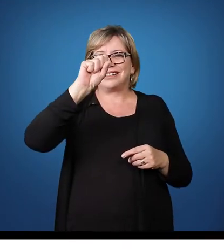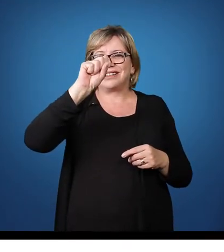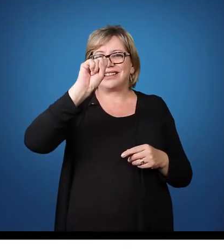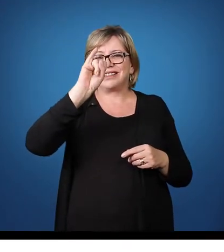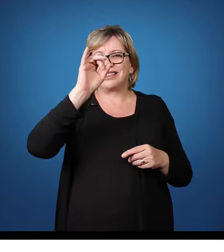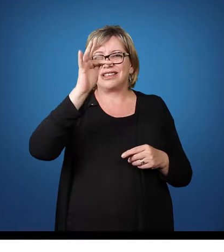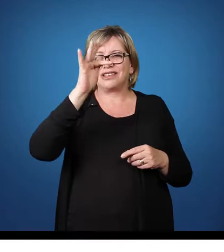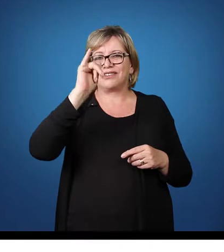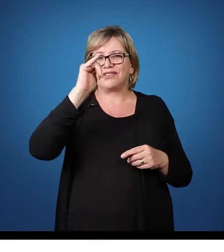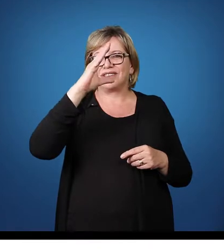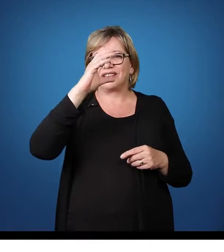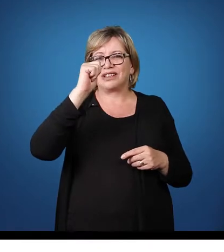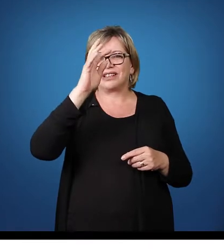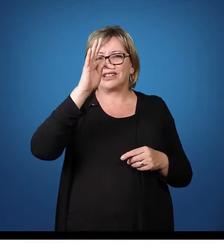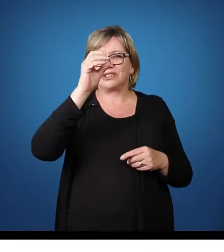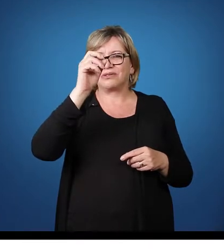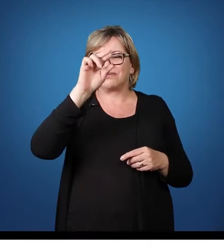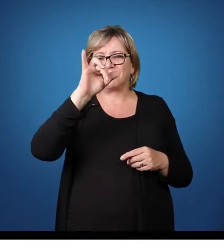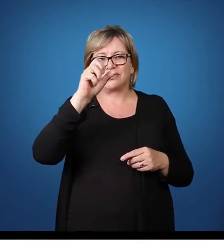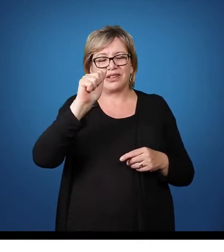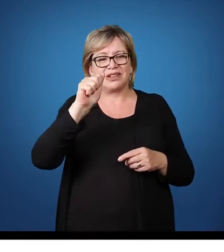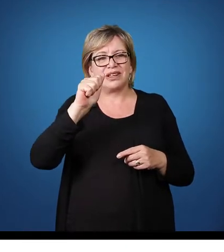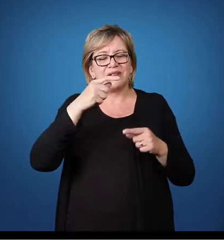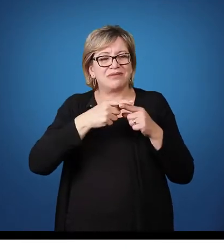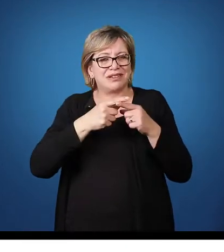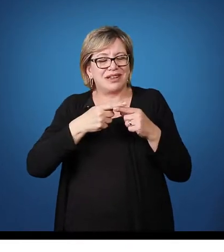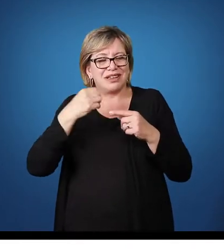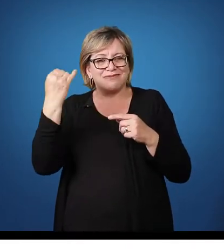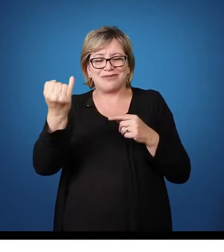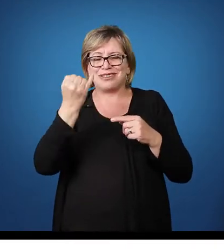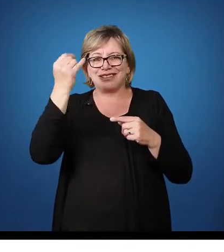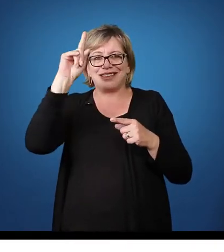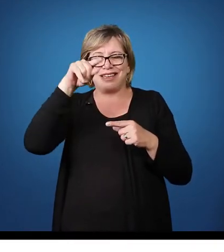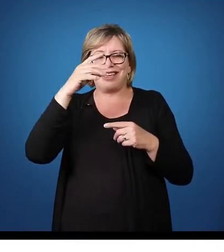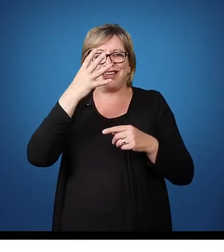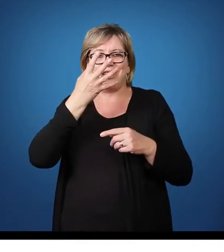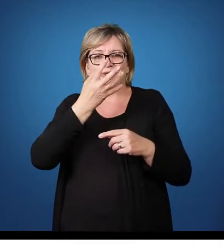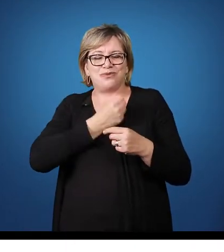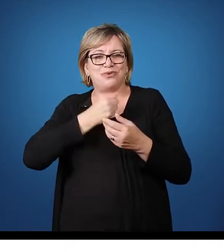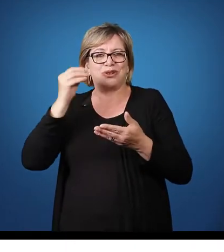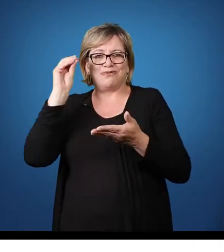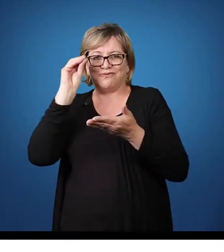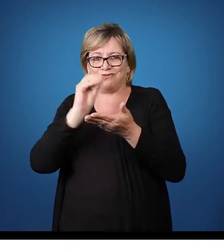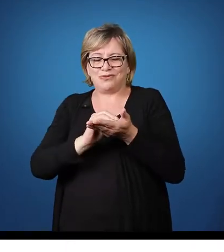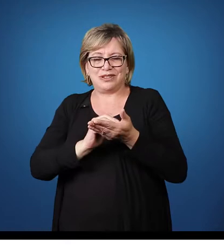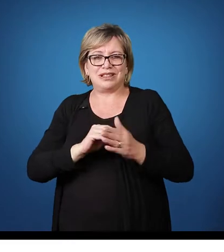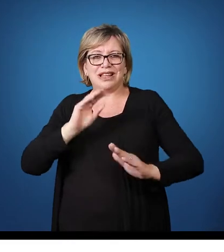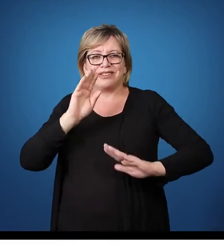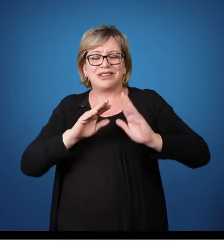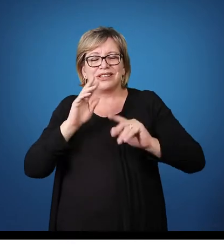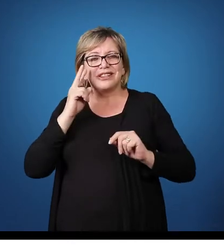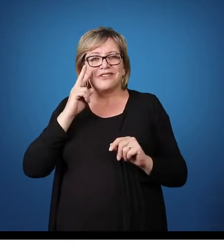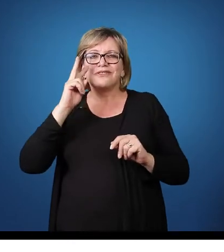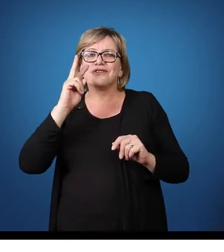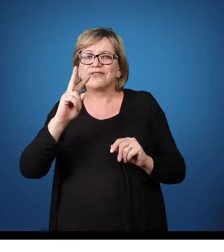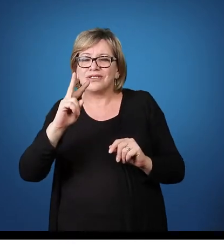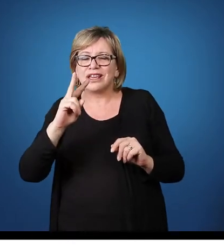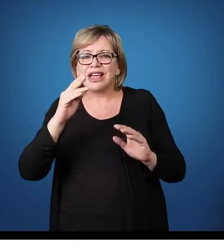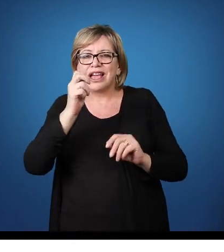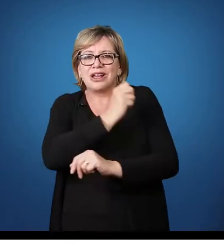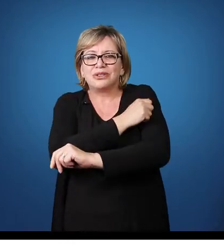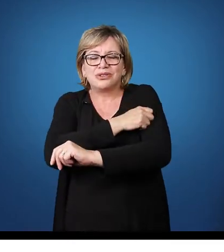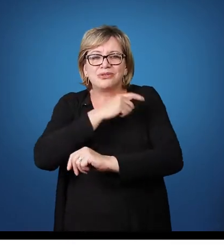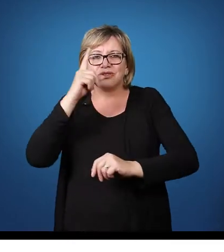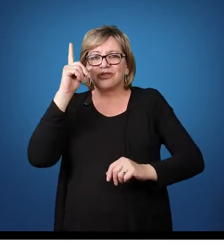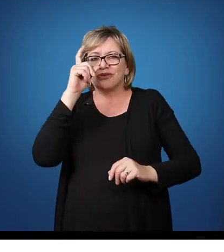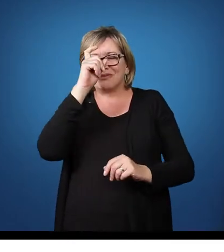A nota demonstrava o conhecimento do aluno, mas muitas vezes a gente vê que tem alunos com dificuldades de aprendizagem, alunos que durante a avaliação